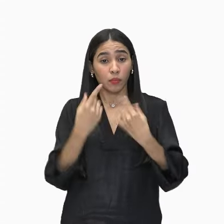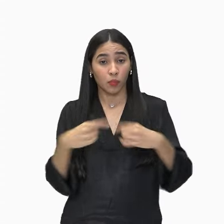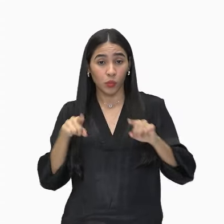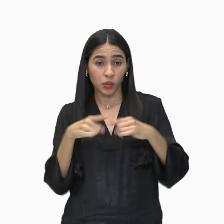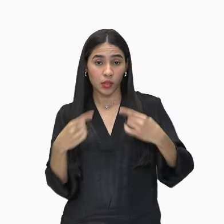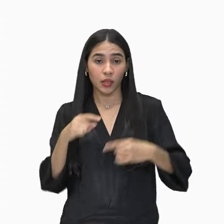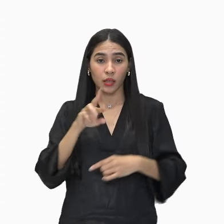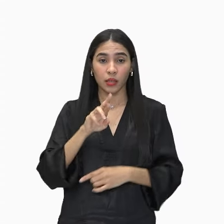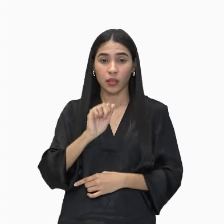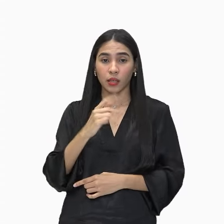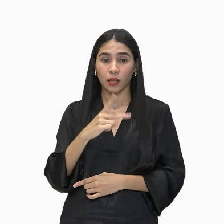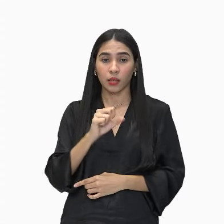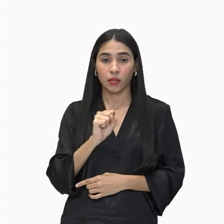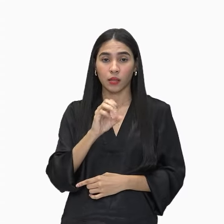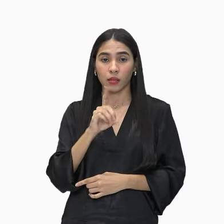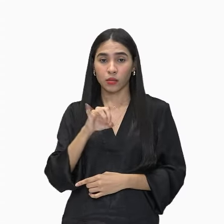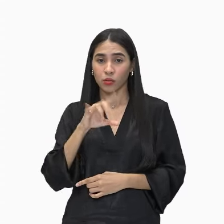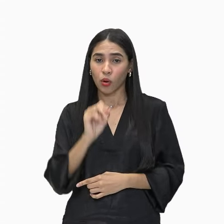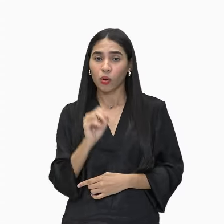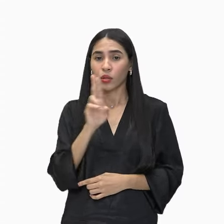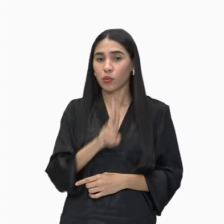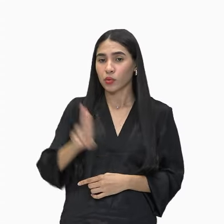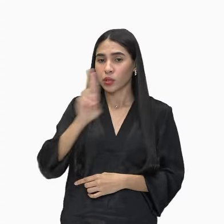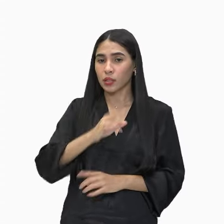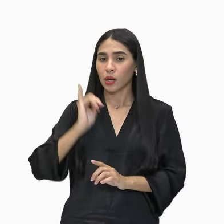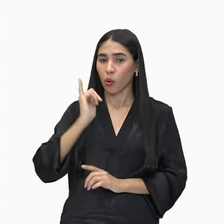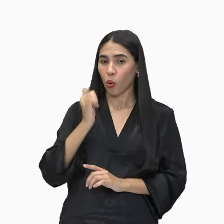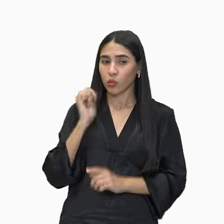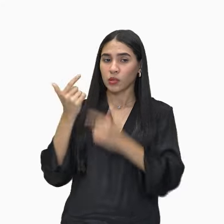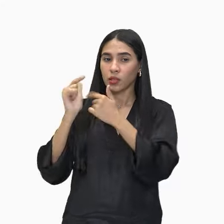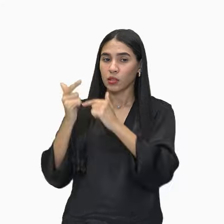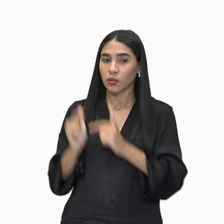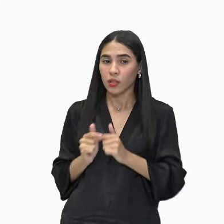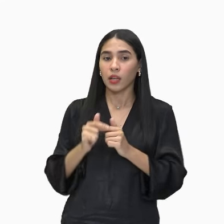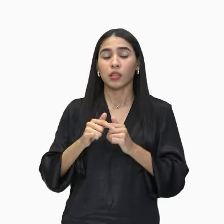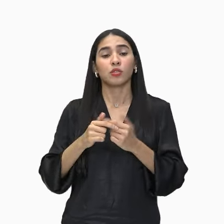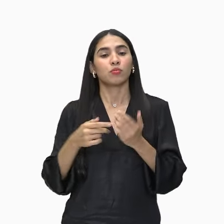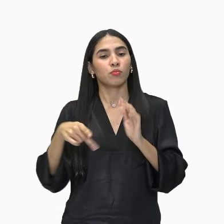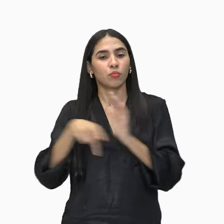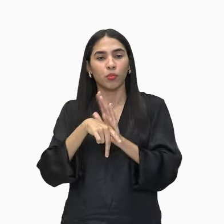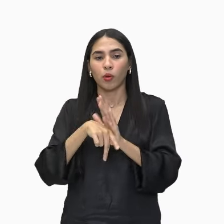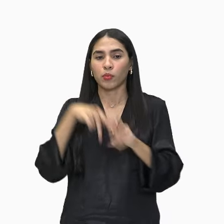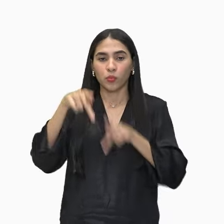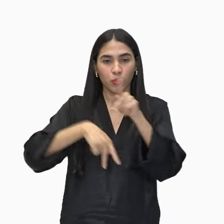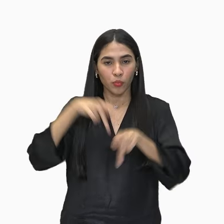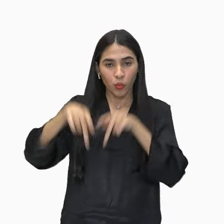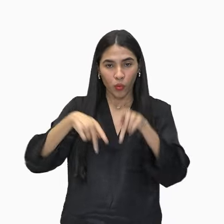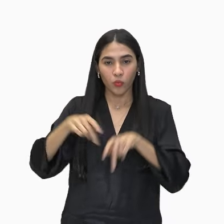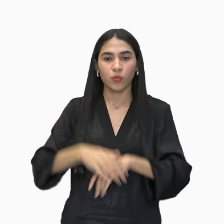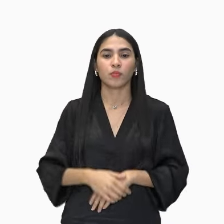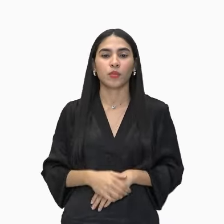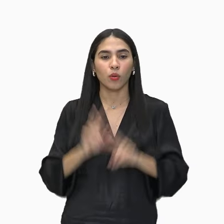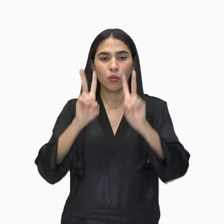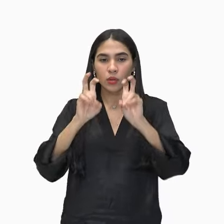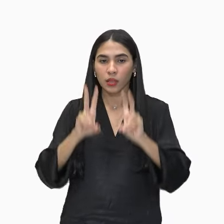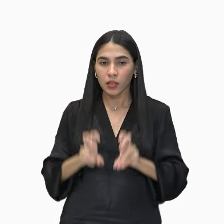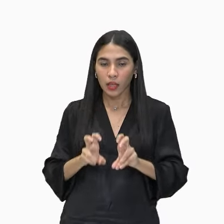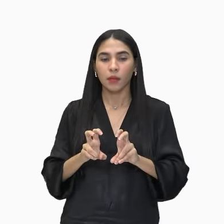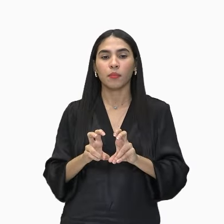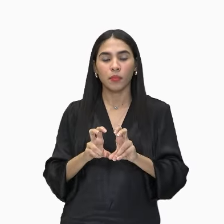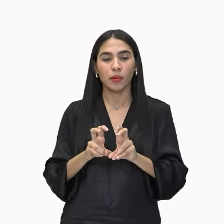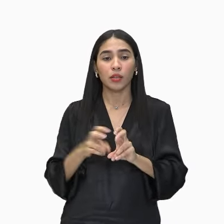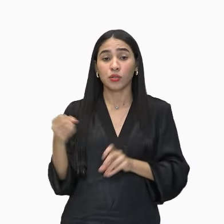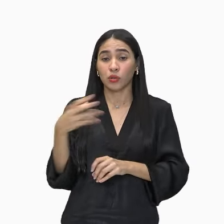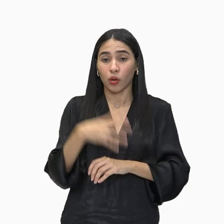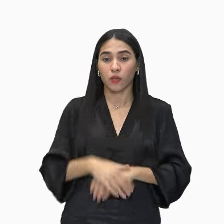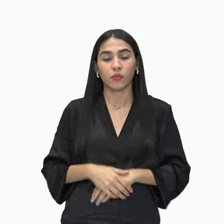populares de certo povo em temas de composição improvisada. Então, Macunaíma vai ser Rapsódia por causa disso, porque foi